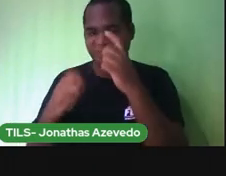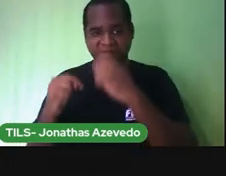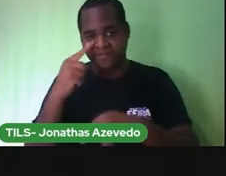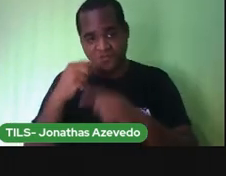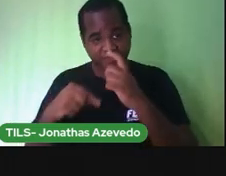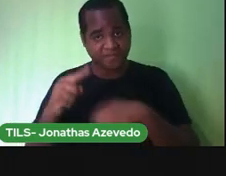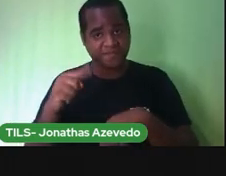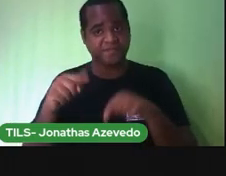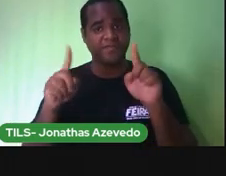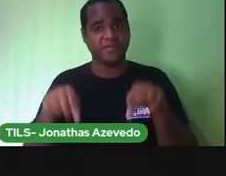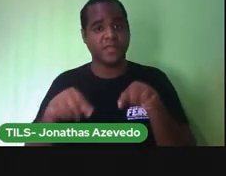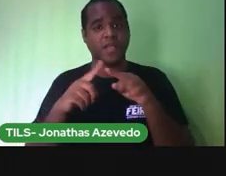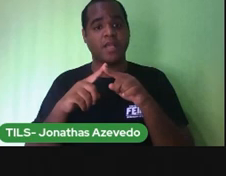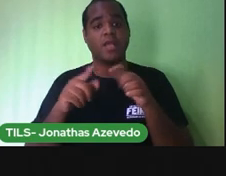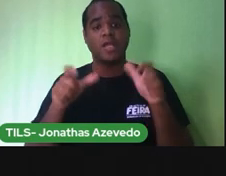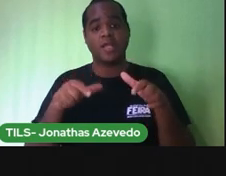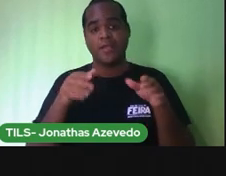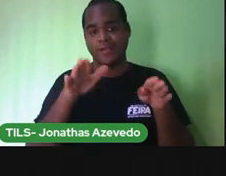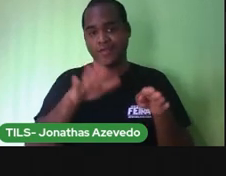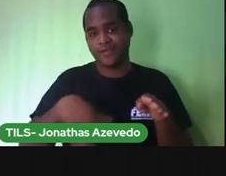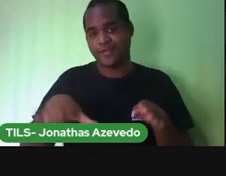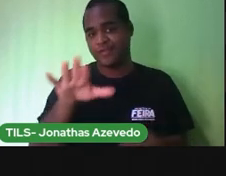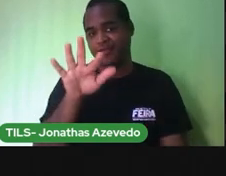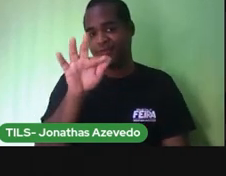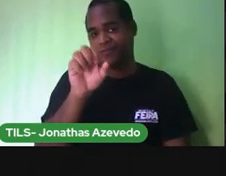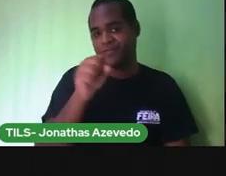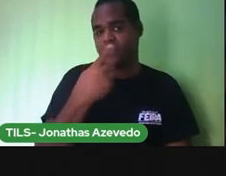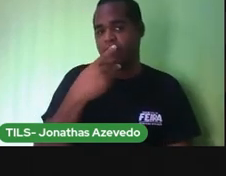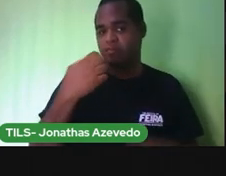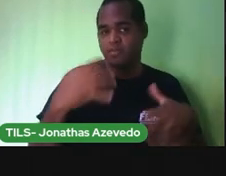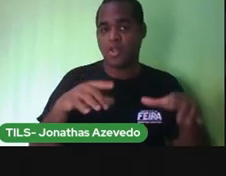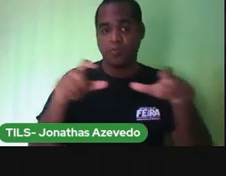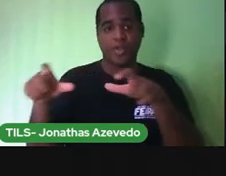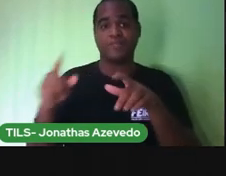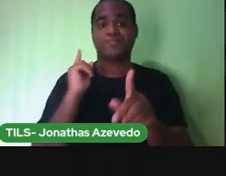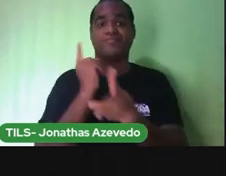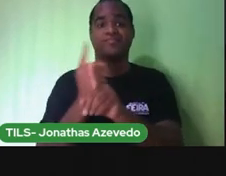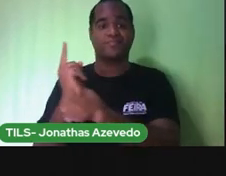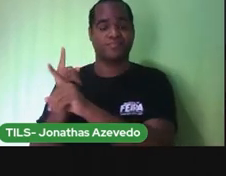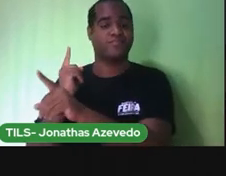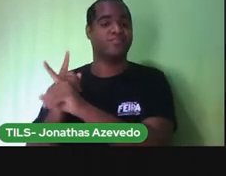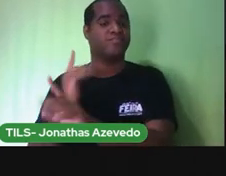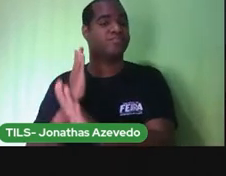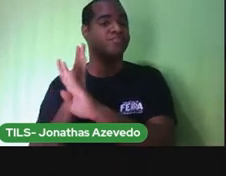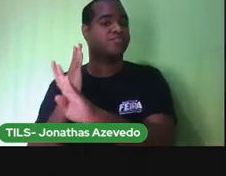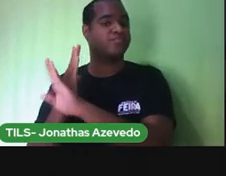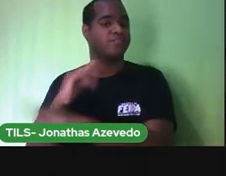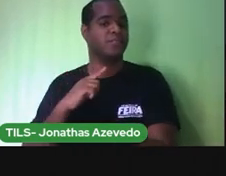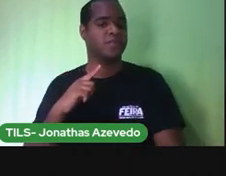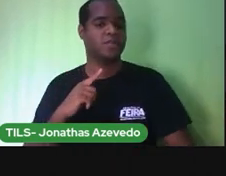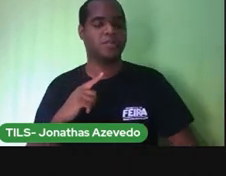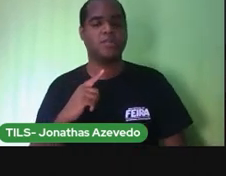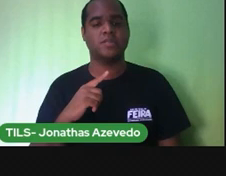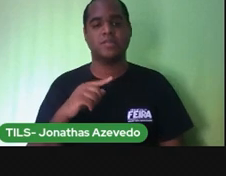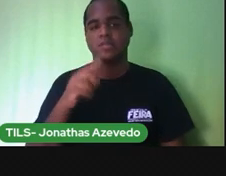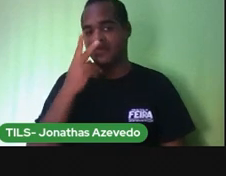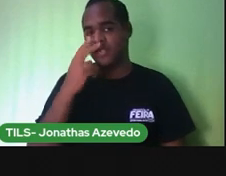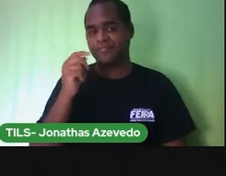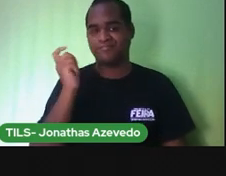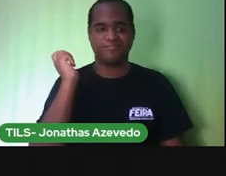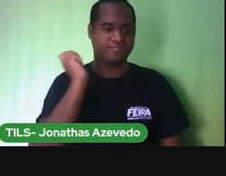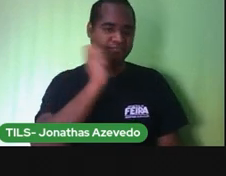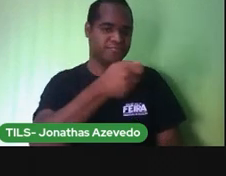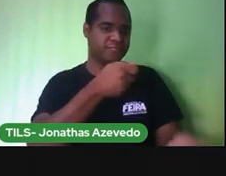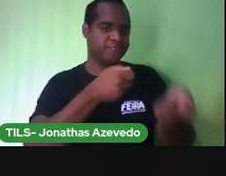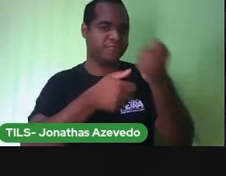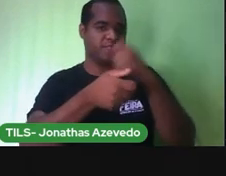o nosso rio Jacuípe também tem lugar que é desse jeito e aí quem precisa pescar nesse